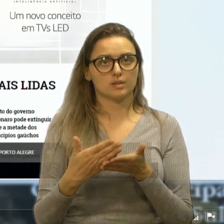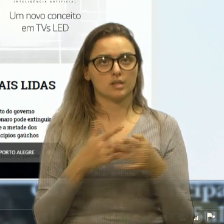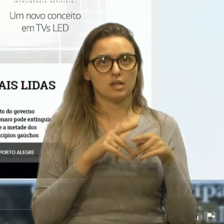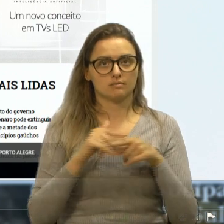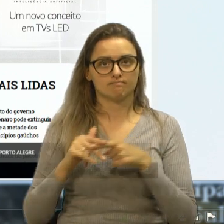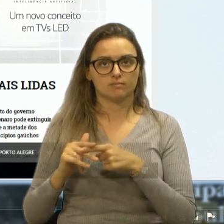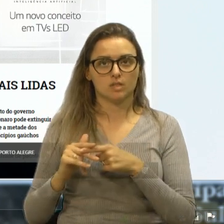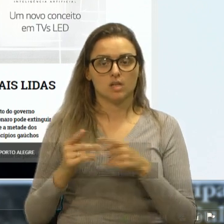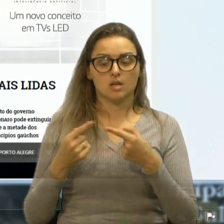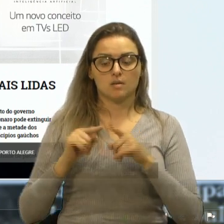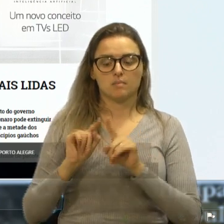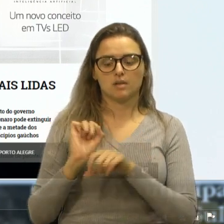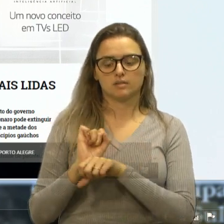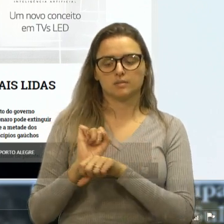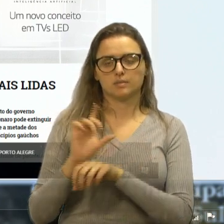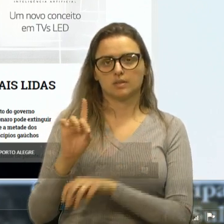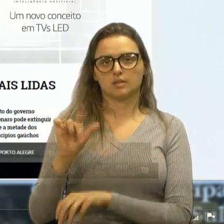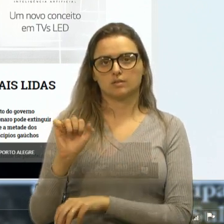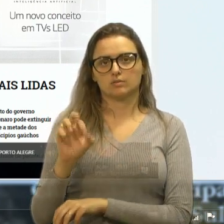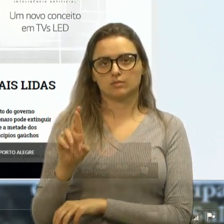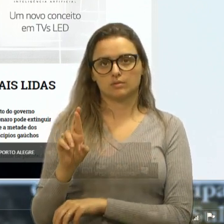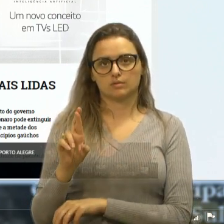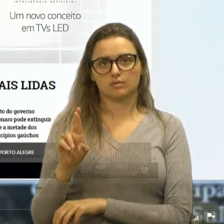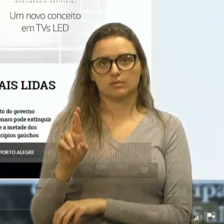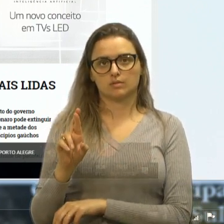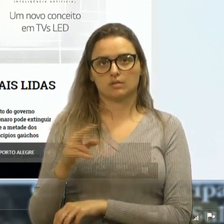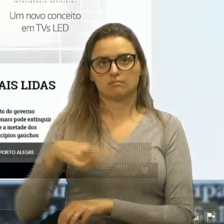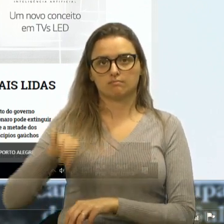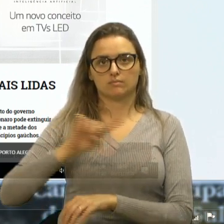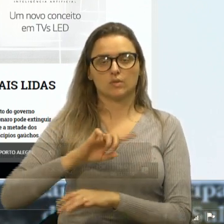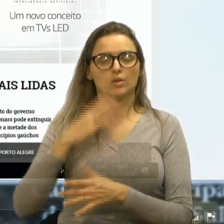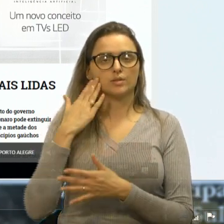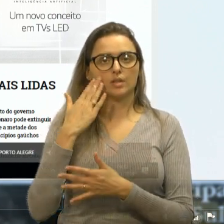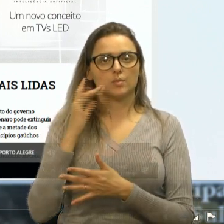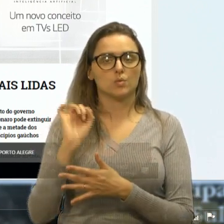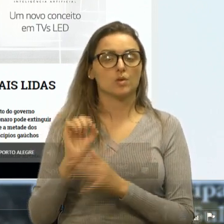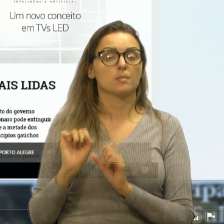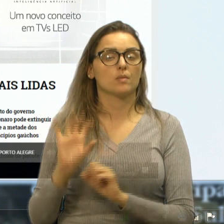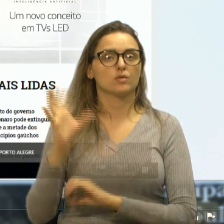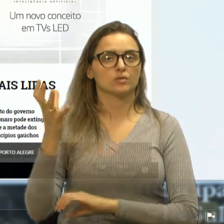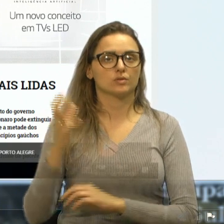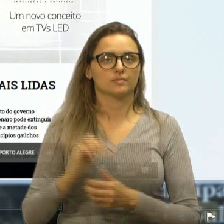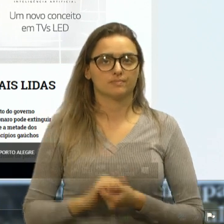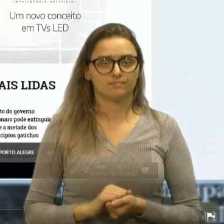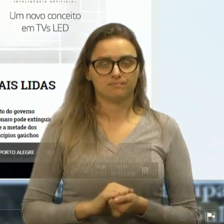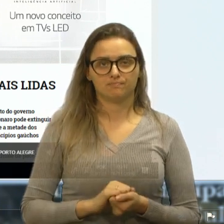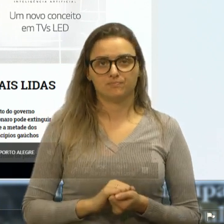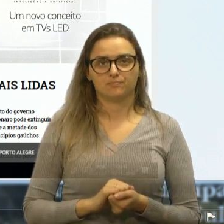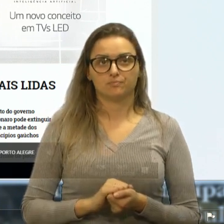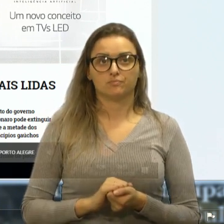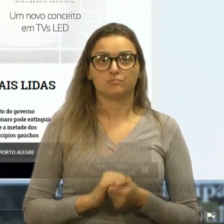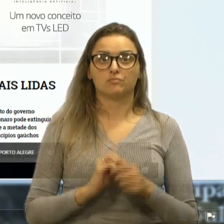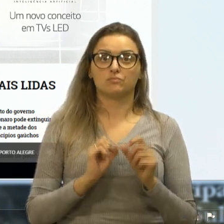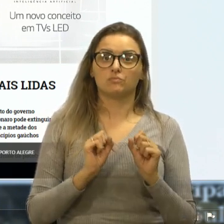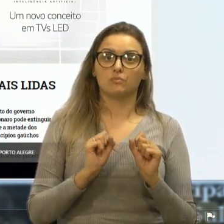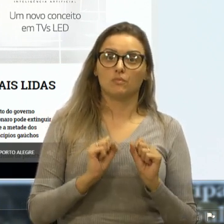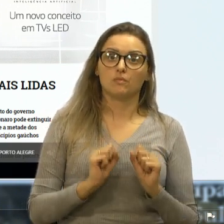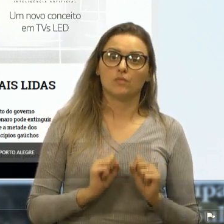pelo Dyer, a gente sabe o que que pode vir, então, pode ser que aconteça de,